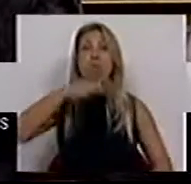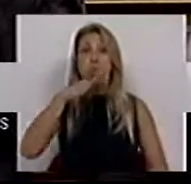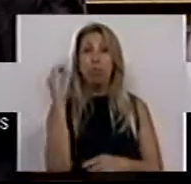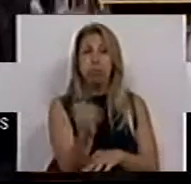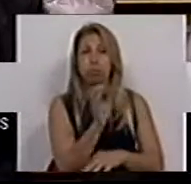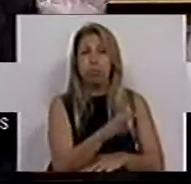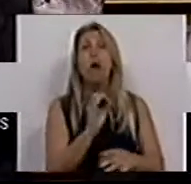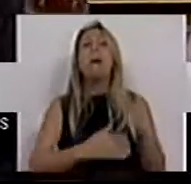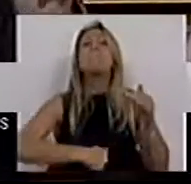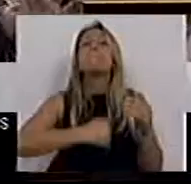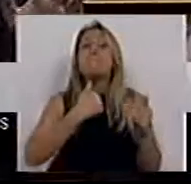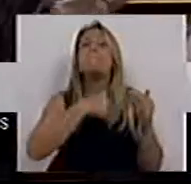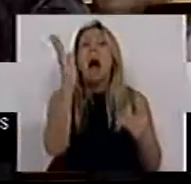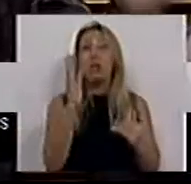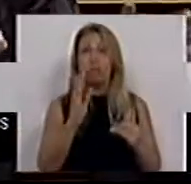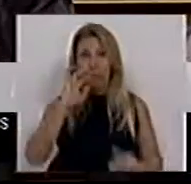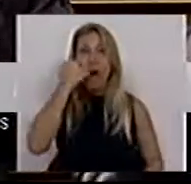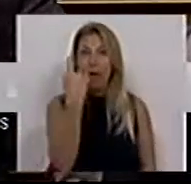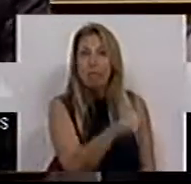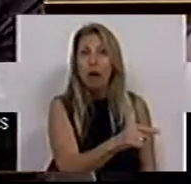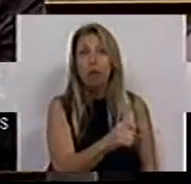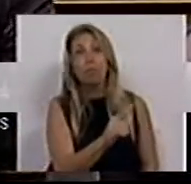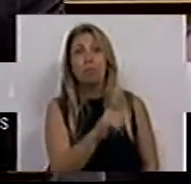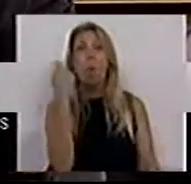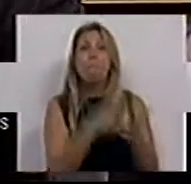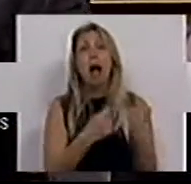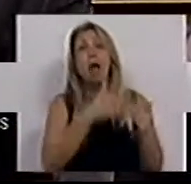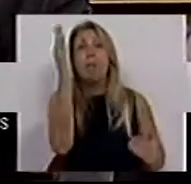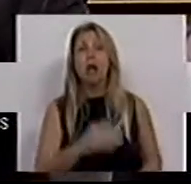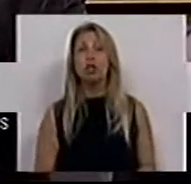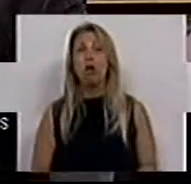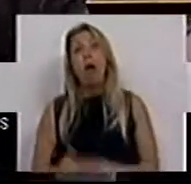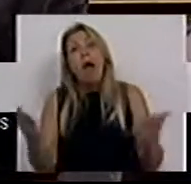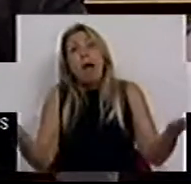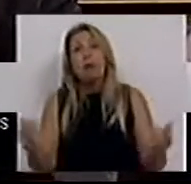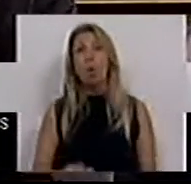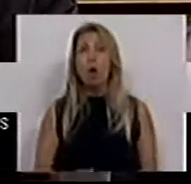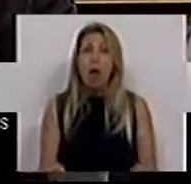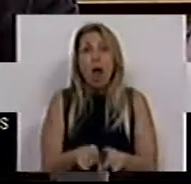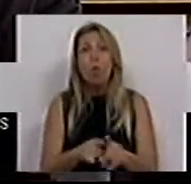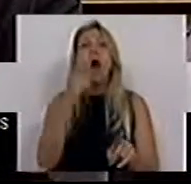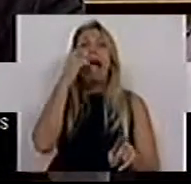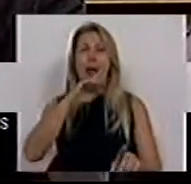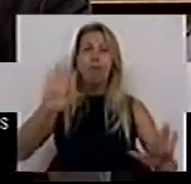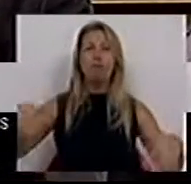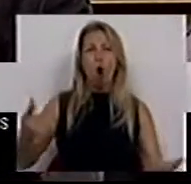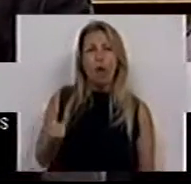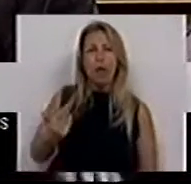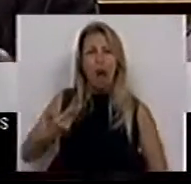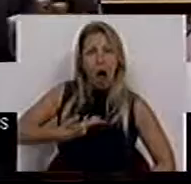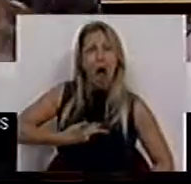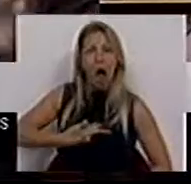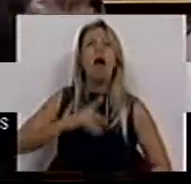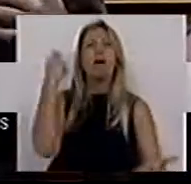prejudicado? Não. Quem poluir mais paga mais. É o princípio de quem pode pagar, pode poluir mais. Não há aqui uma